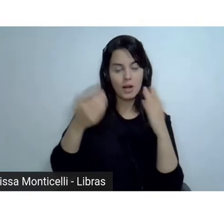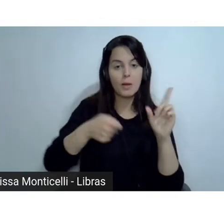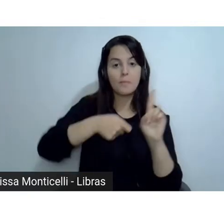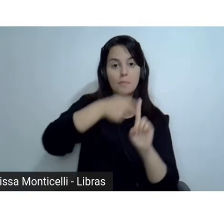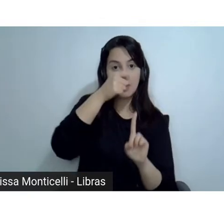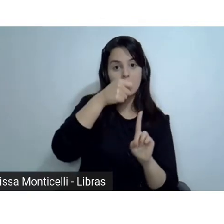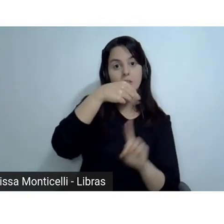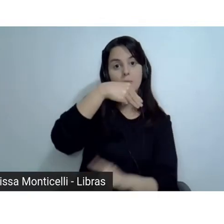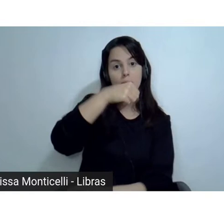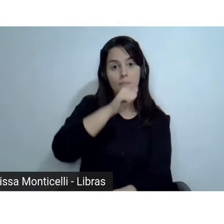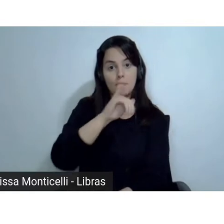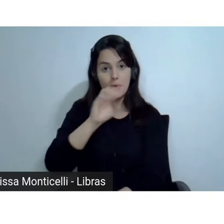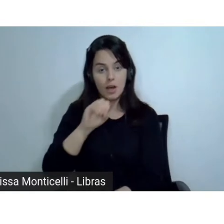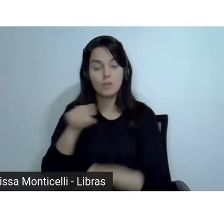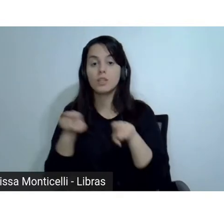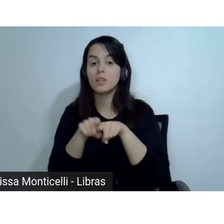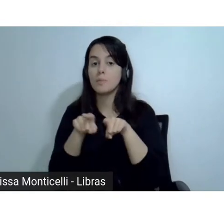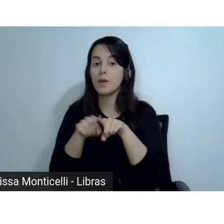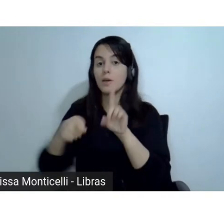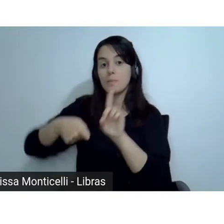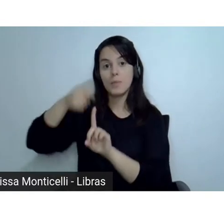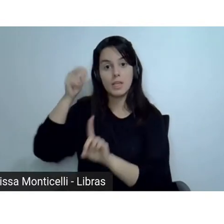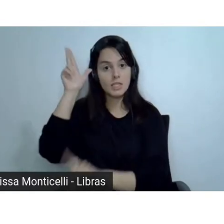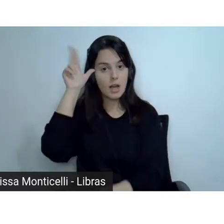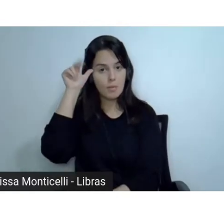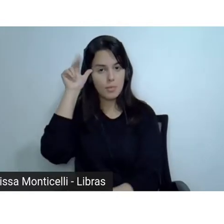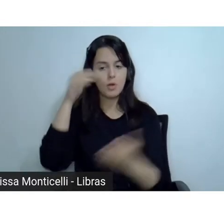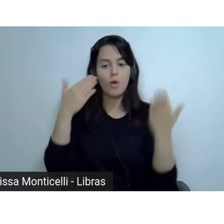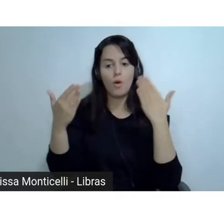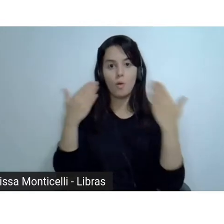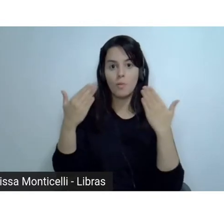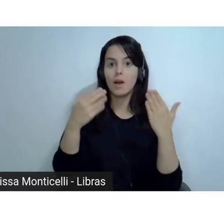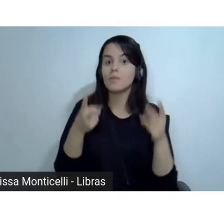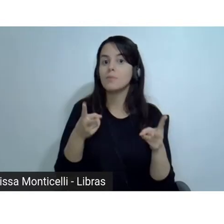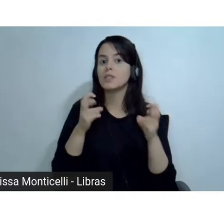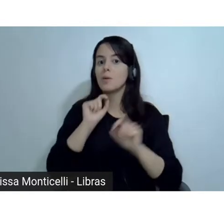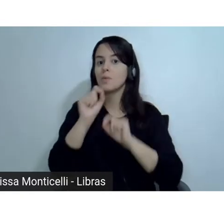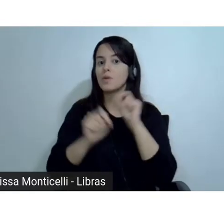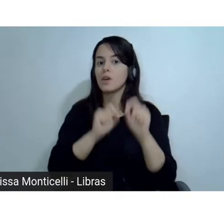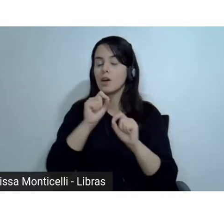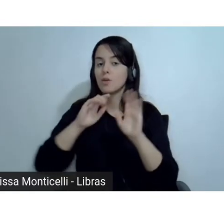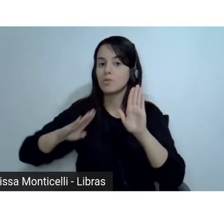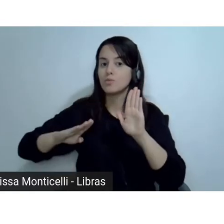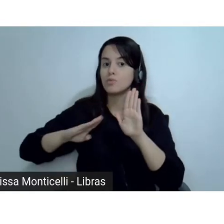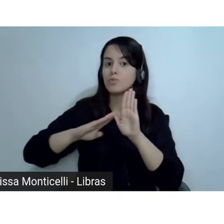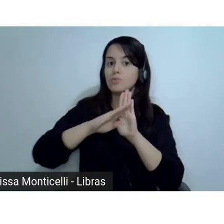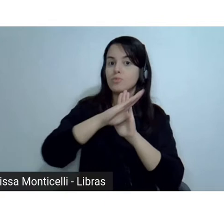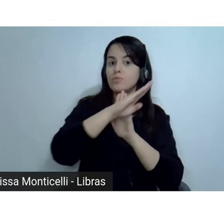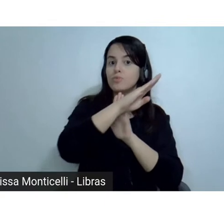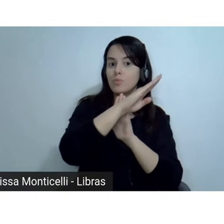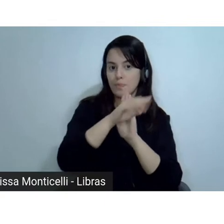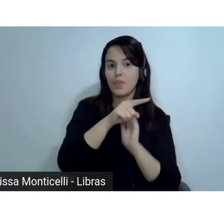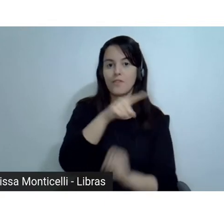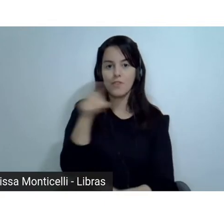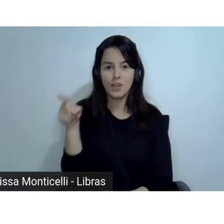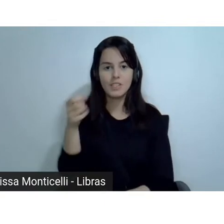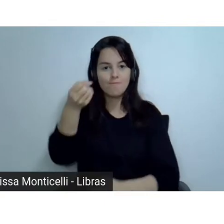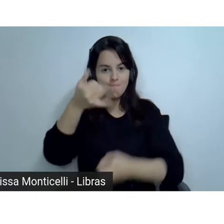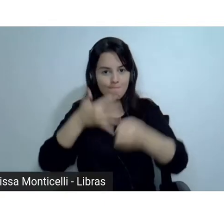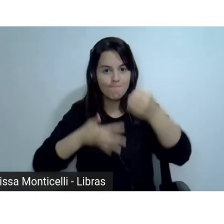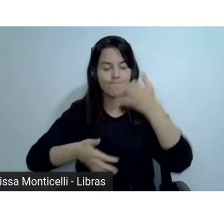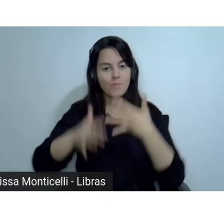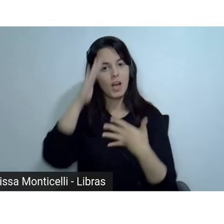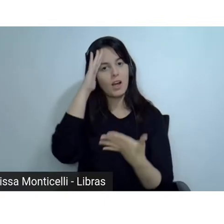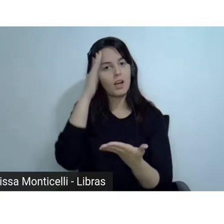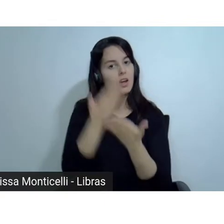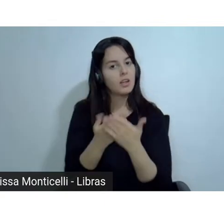que houve, sim, uma elevação. A gente acredita muito pelo que vocês têm nos narrado, do esforço que vocês estão